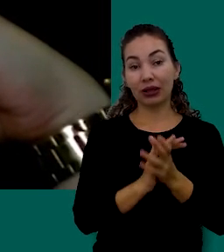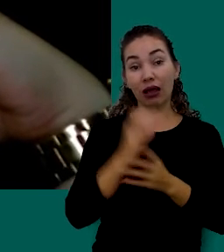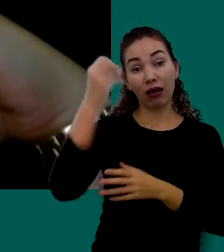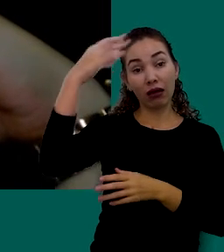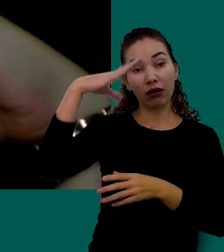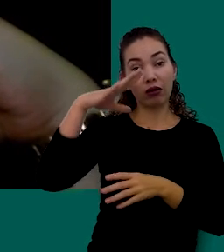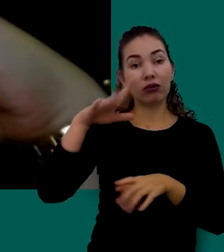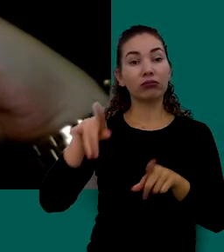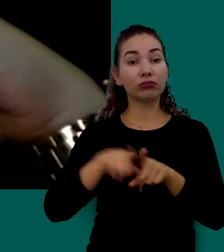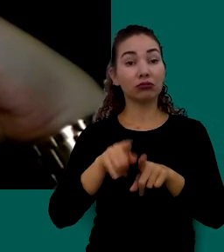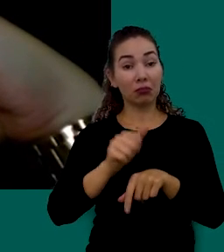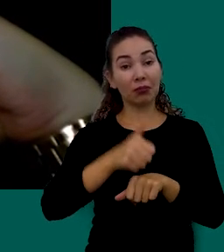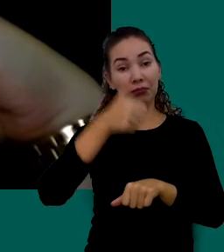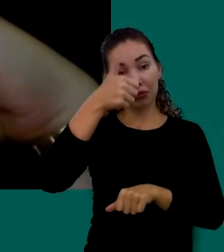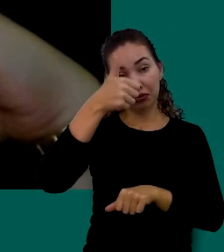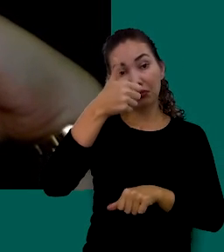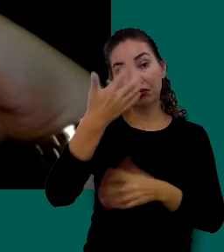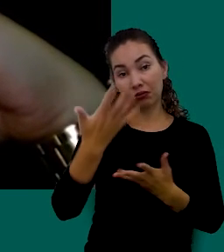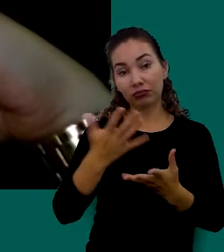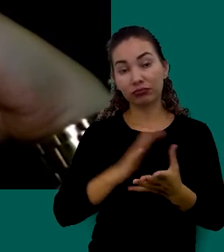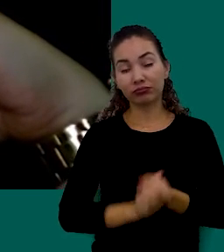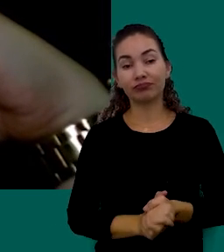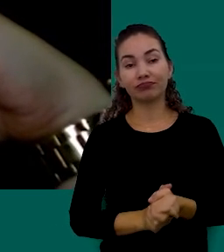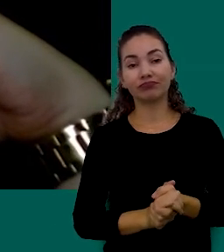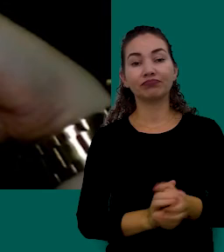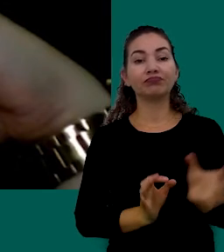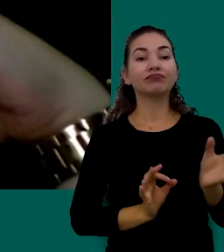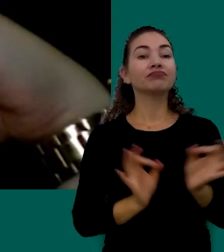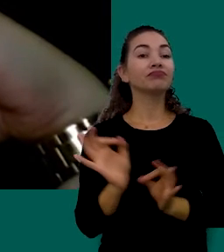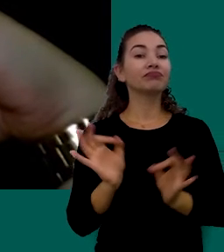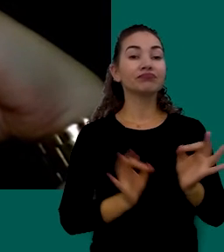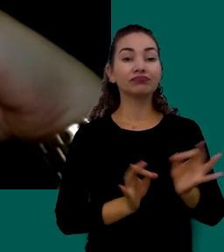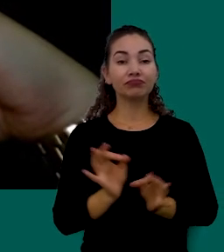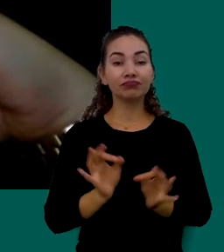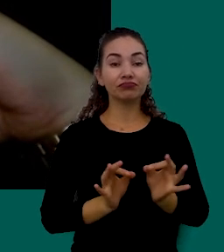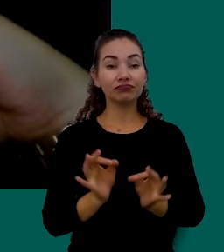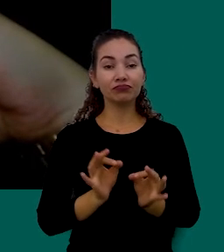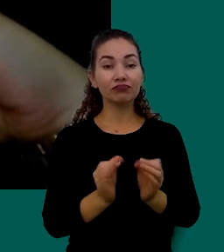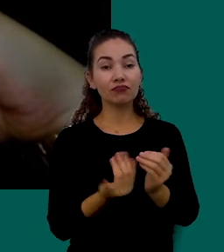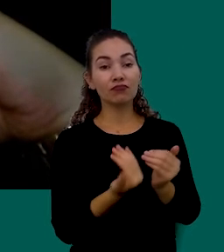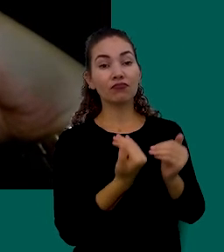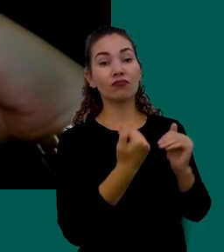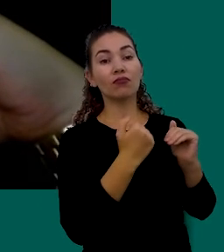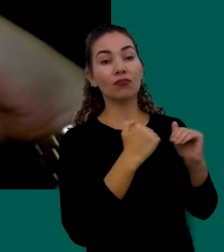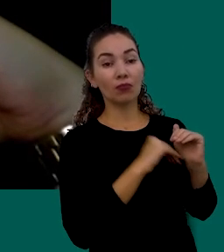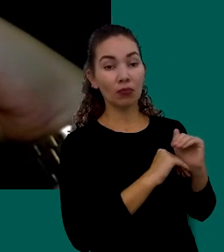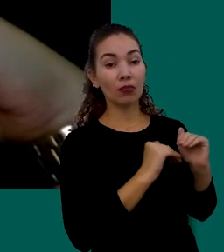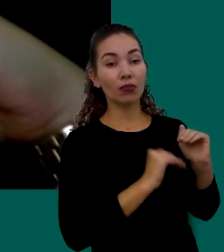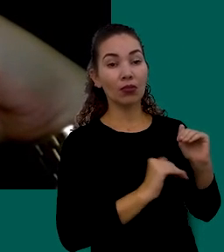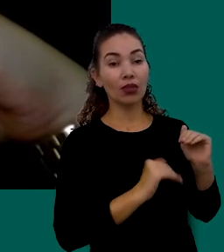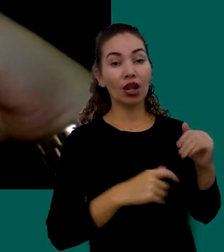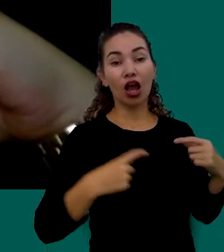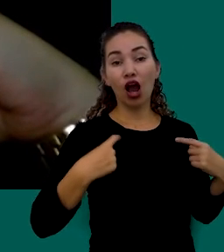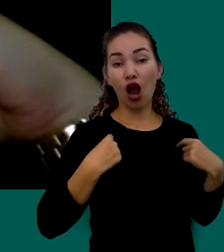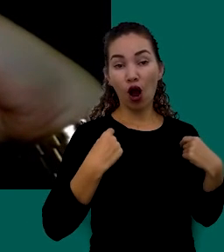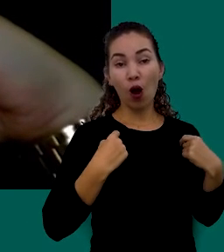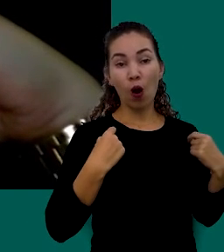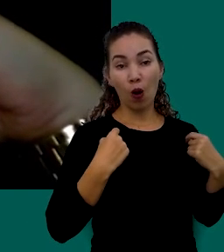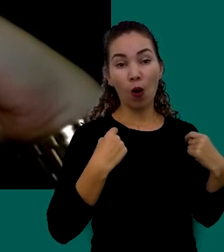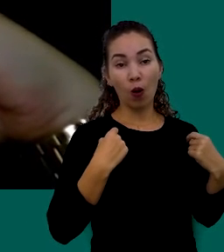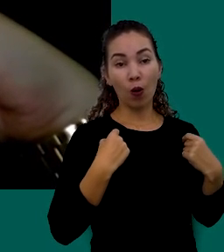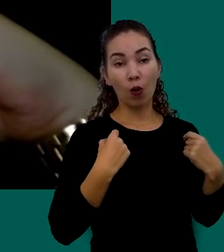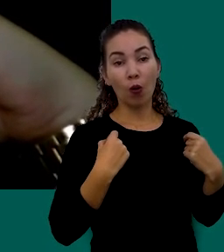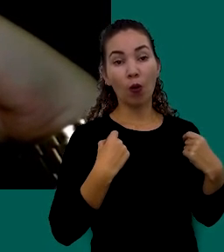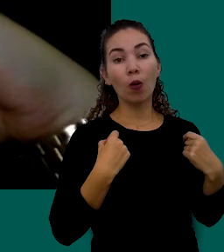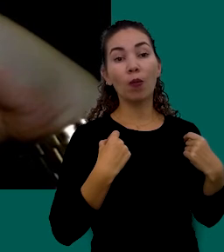Também É Mais Agradável Organize Acumule Uma Quantidade De Roupas Equivalente